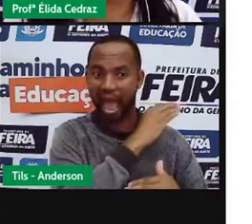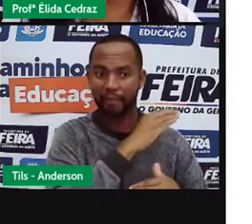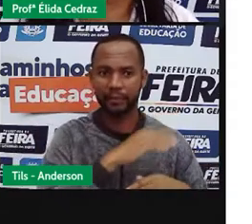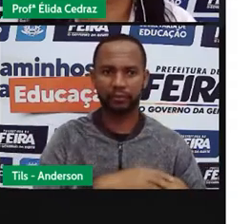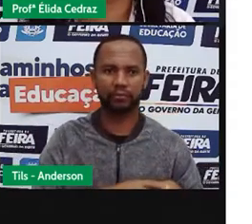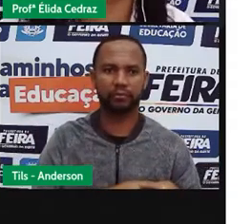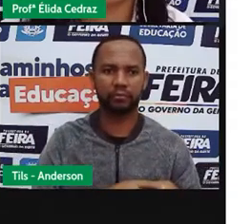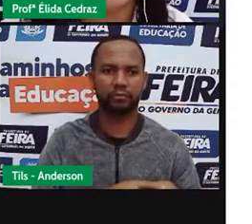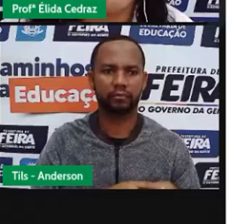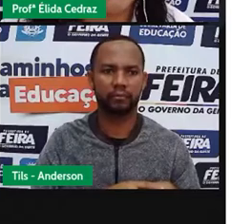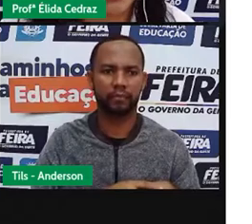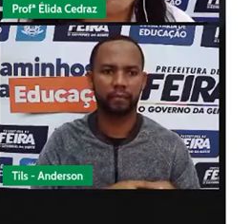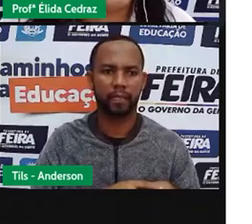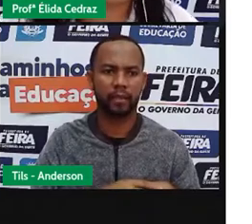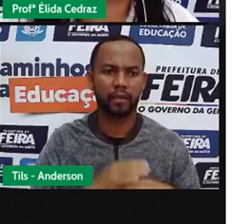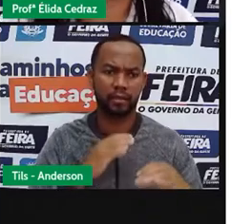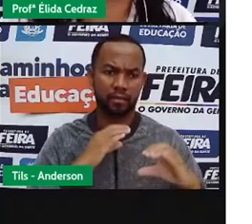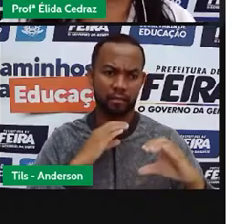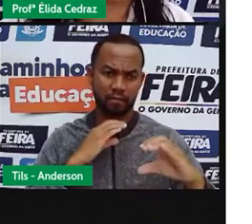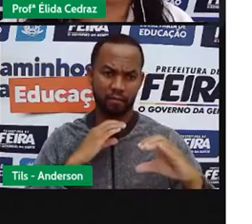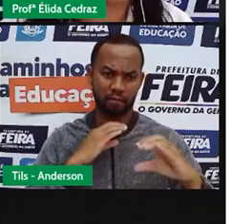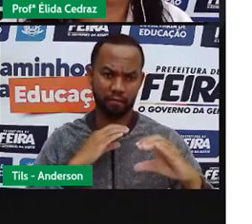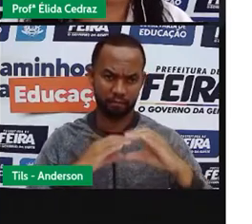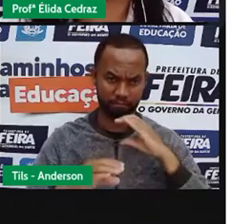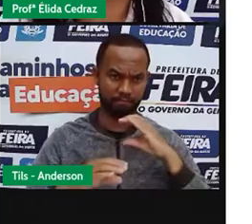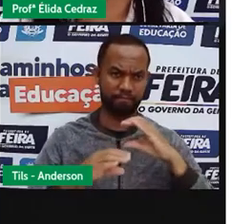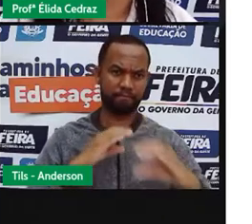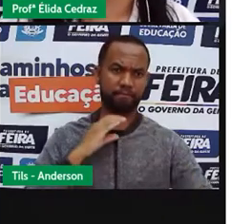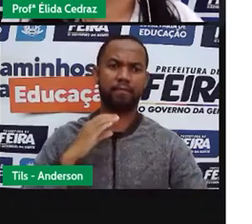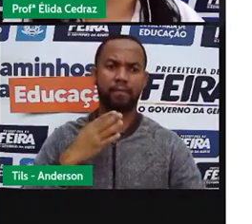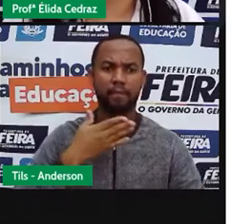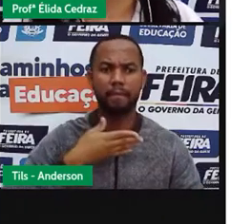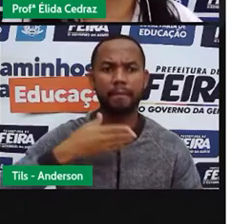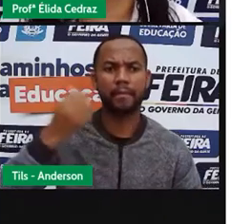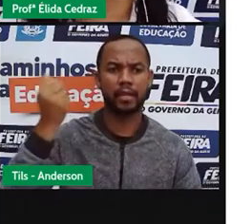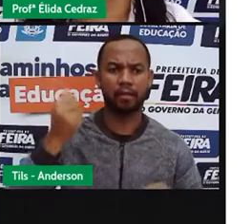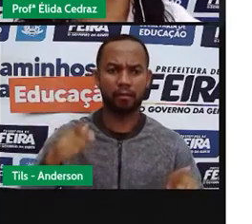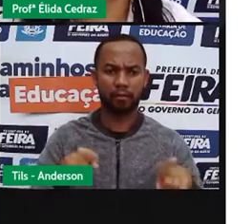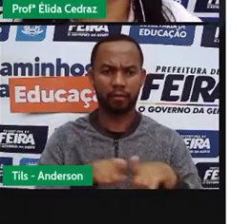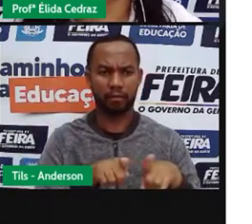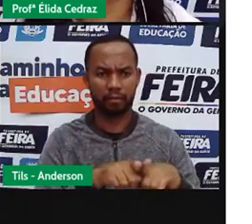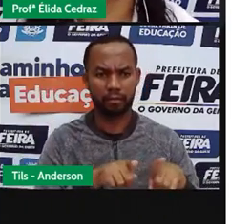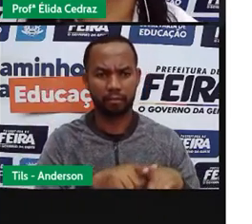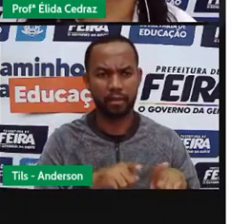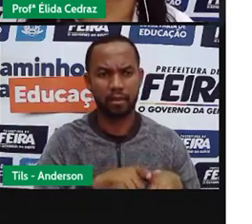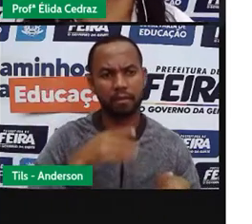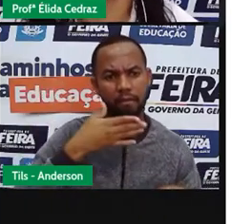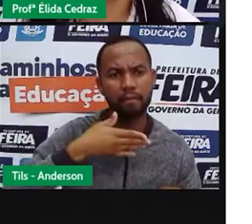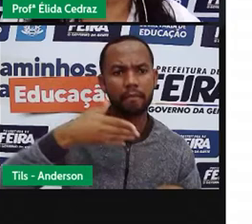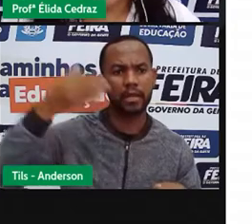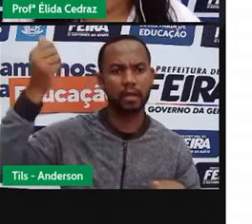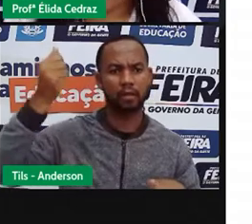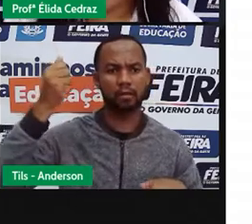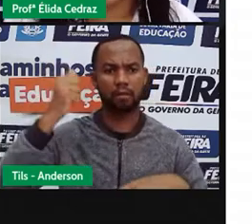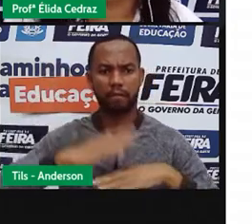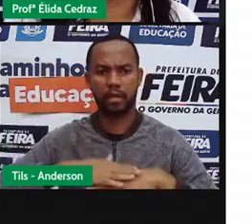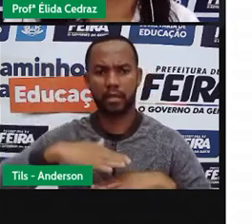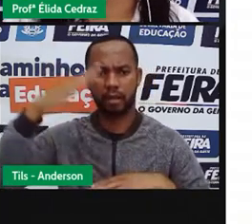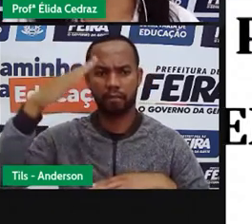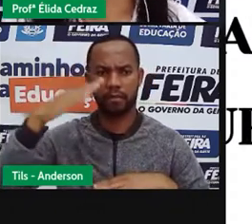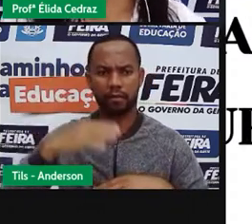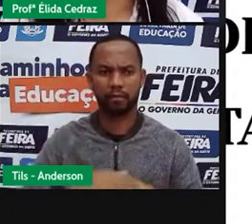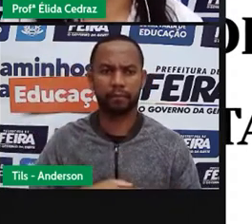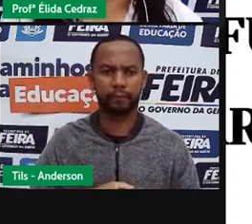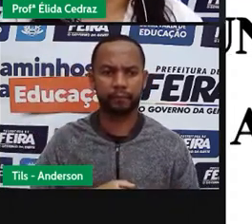E assim, as informações e a comunicação também foram ficando bem mais rápidas.